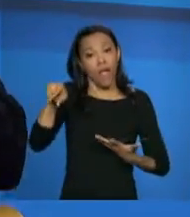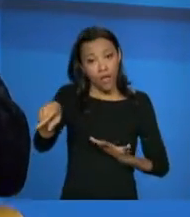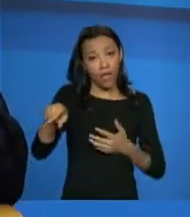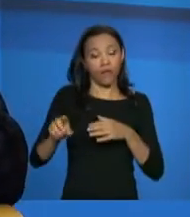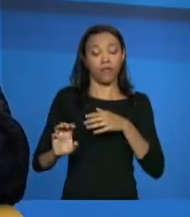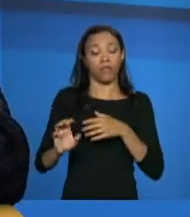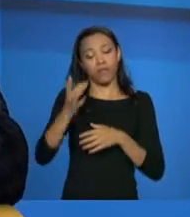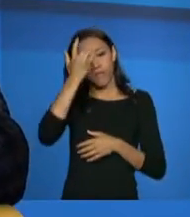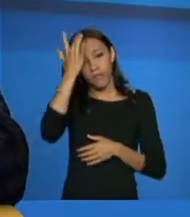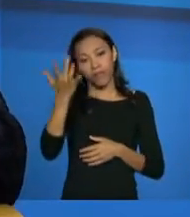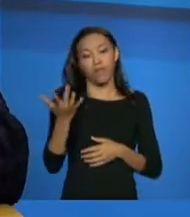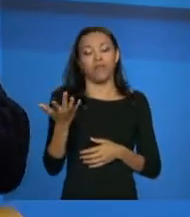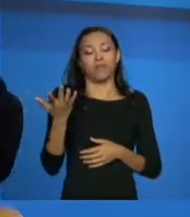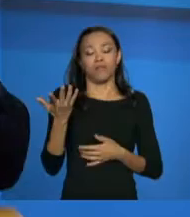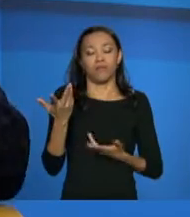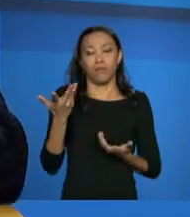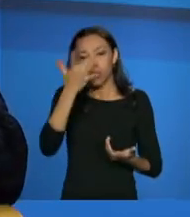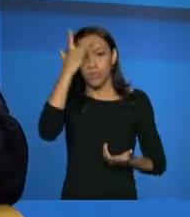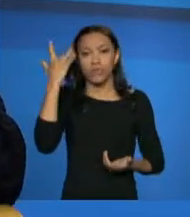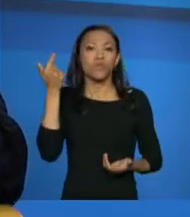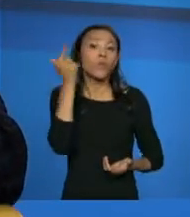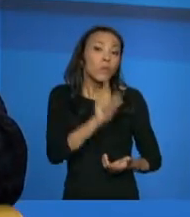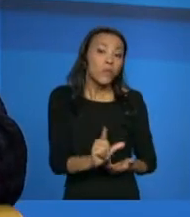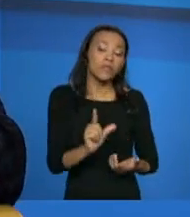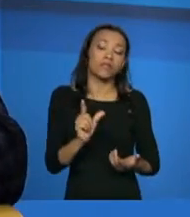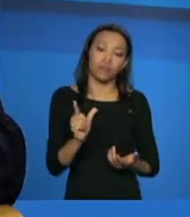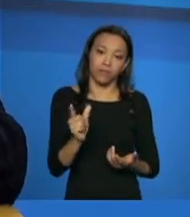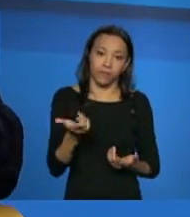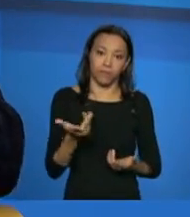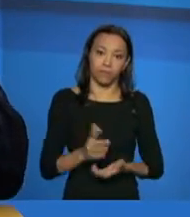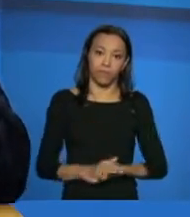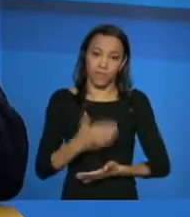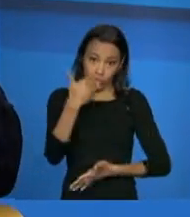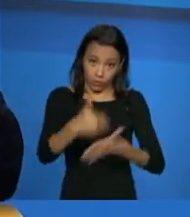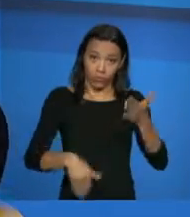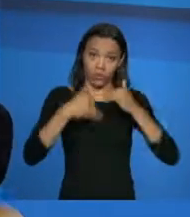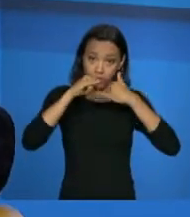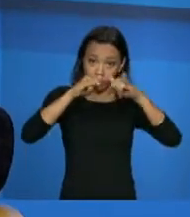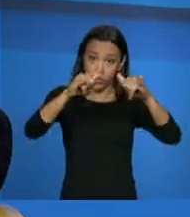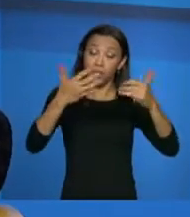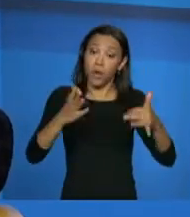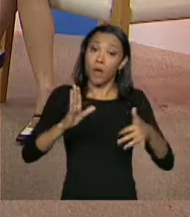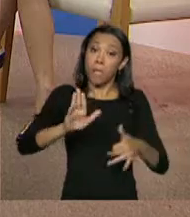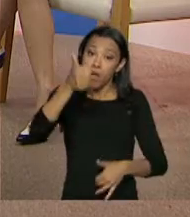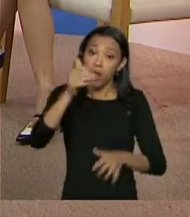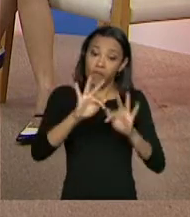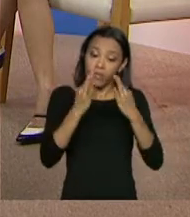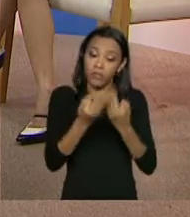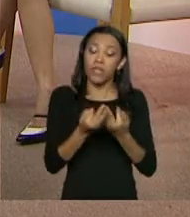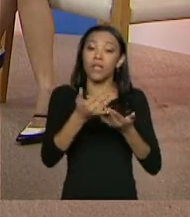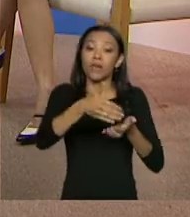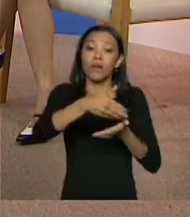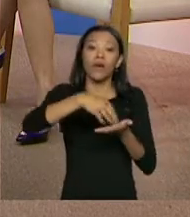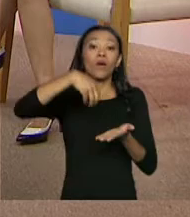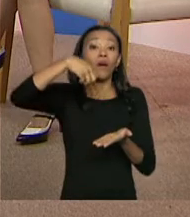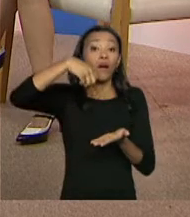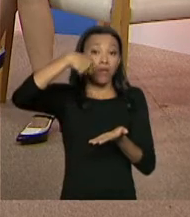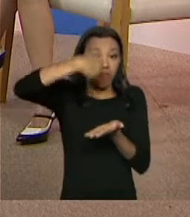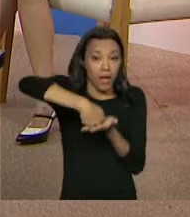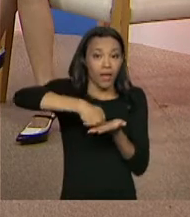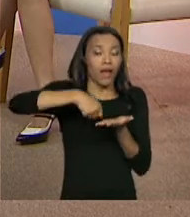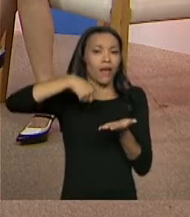facilitada para que essas pessoas estejam principalmente visíveis. Então, muitas vezes, a família, o ideal é que ela leve uma conta, porque até facilita para preencher